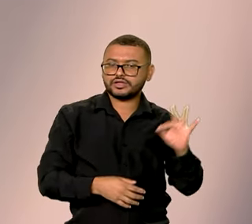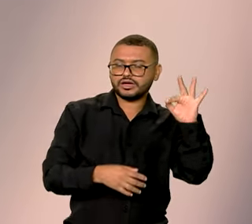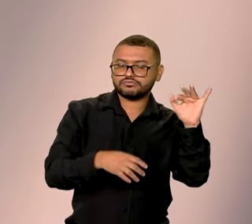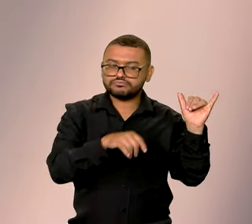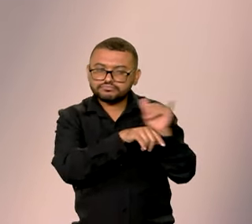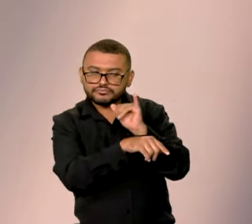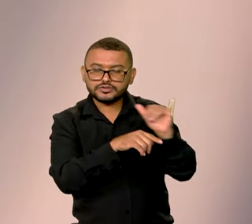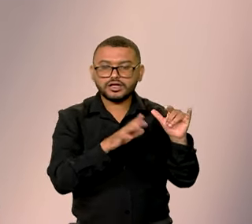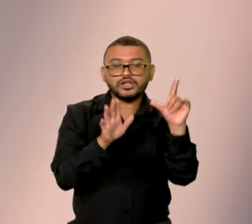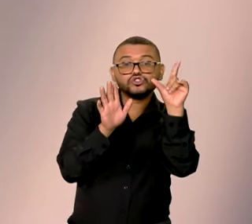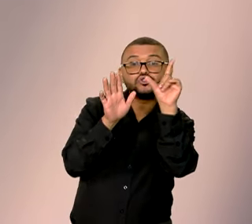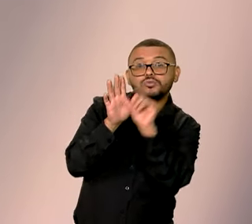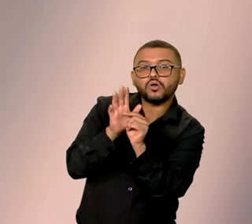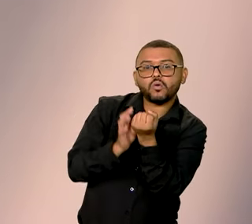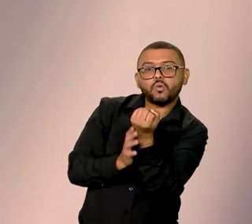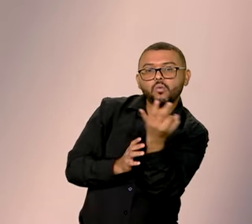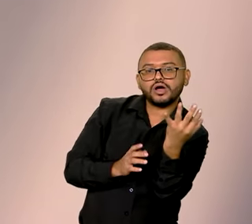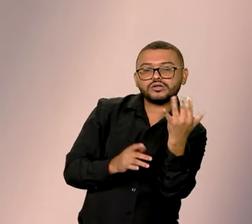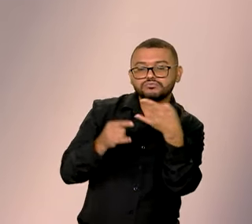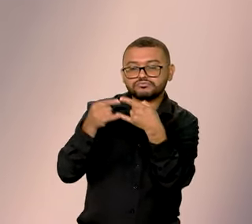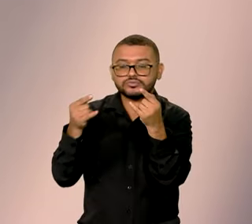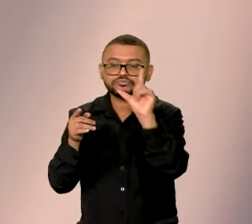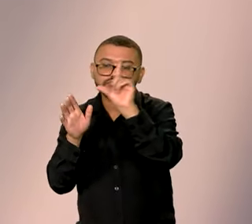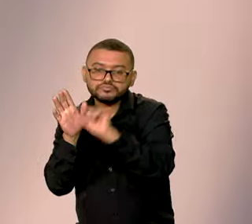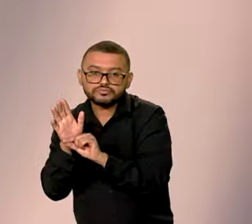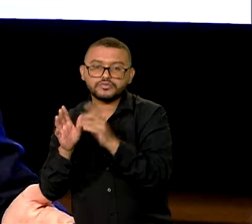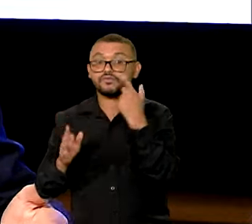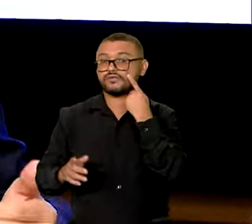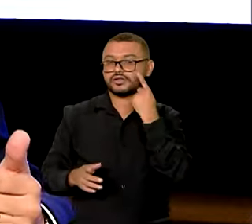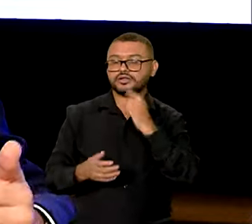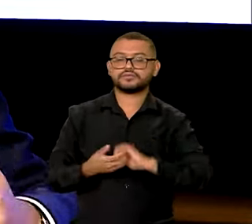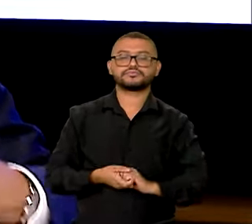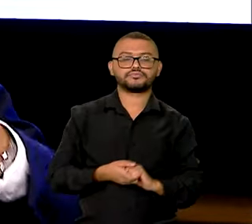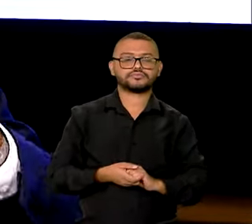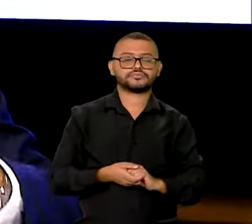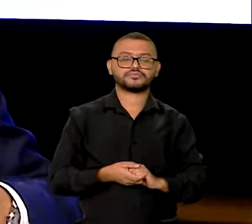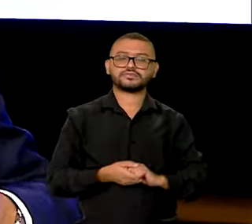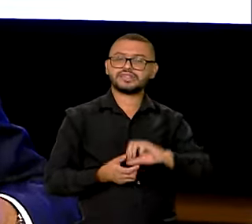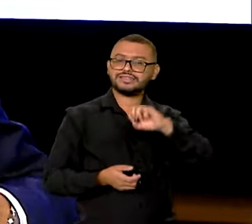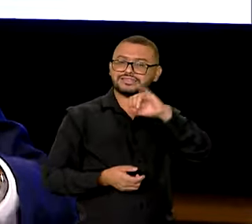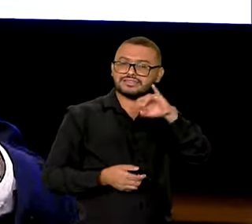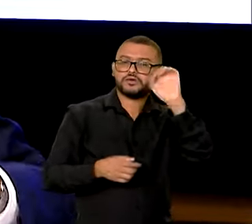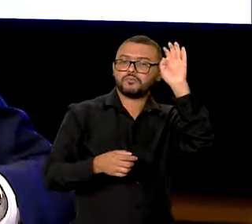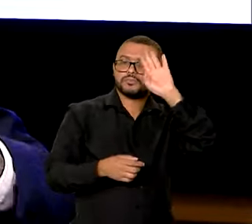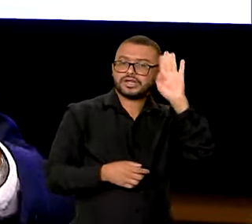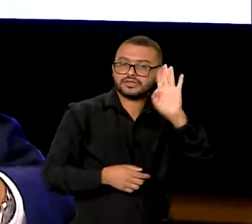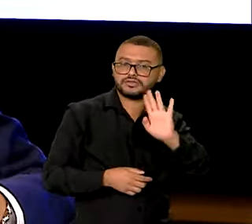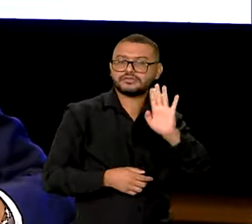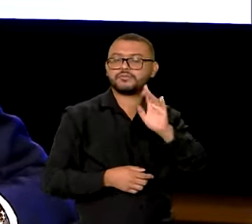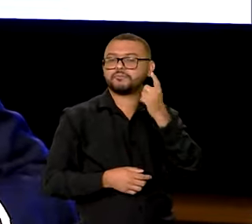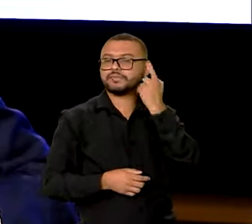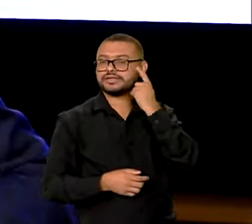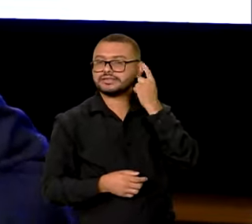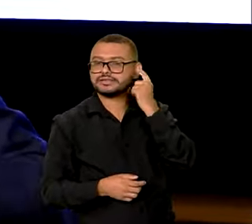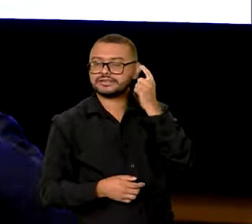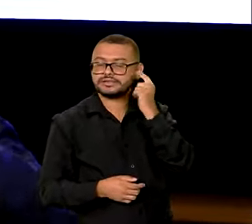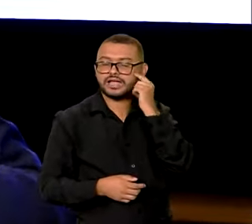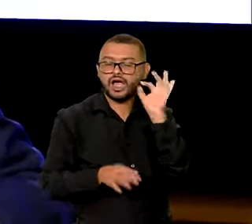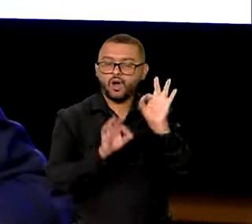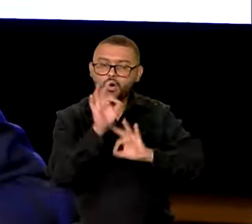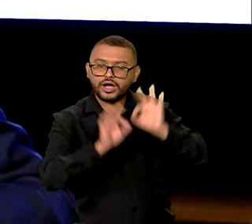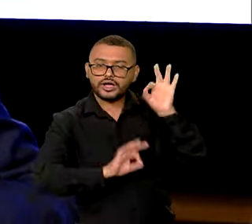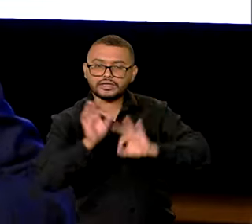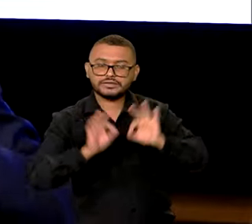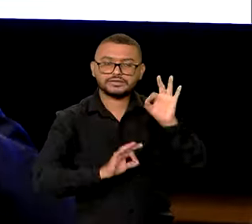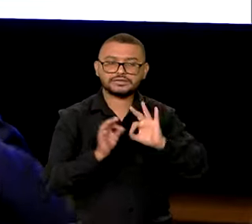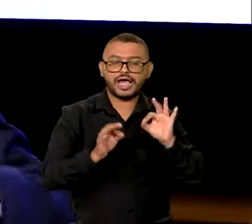contribuir para essa diminuição desses preços. Vamos ver. Se o brasileiro puder começar a incutir o planejamento